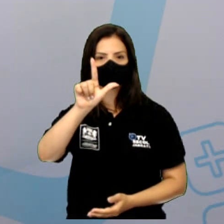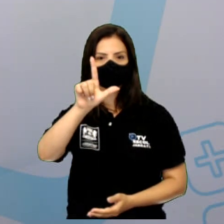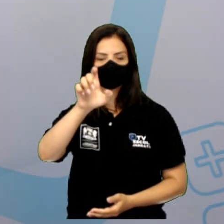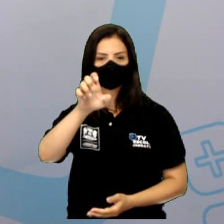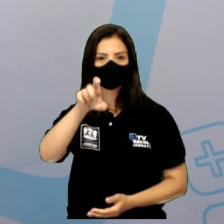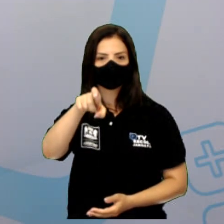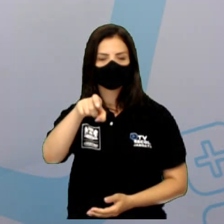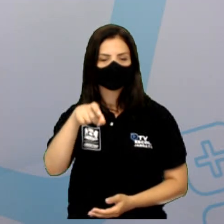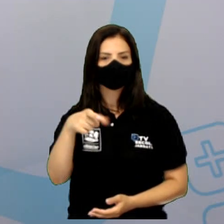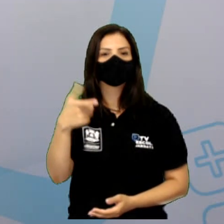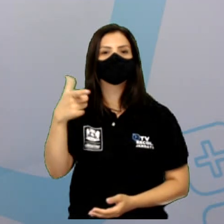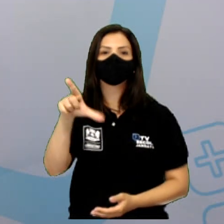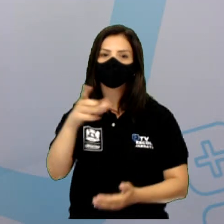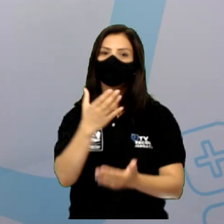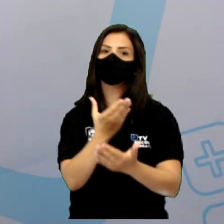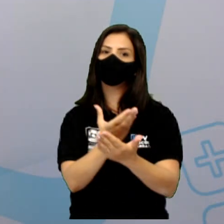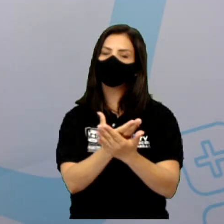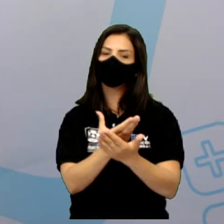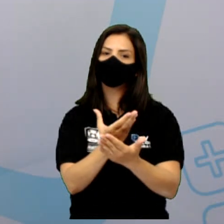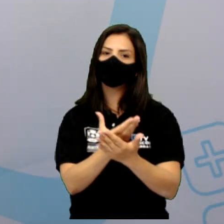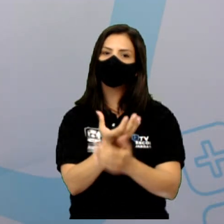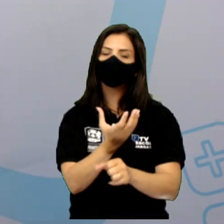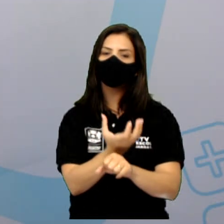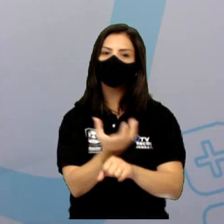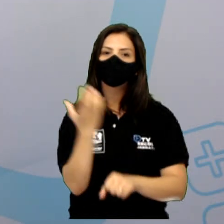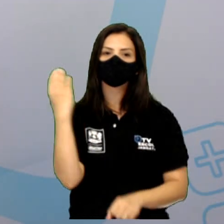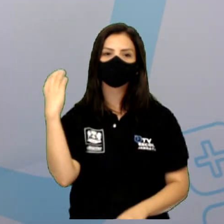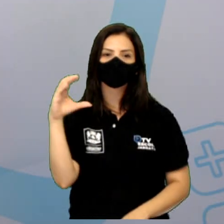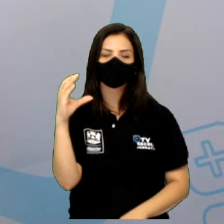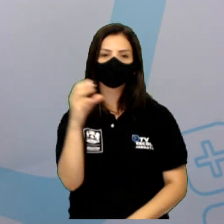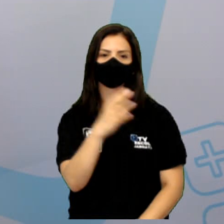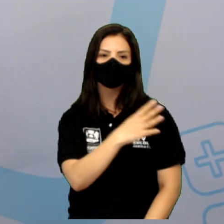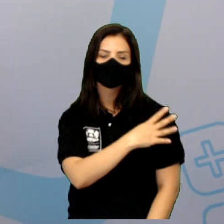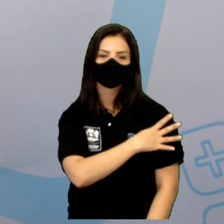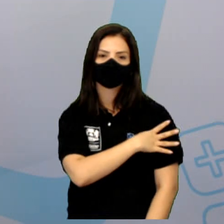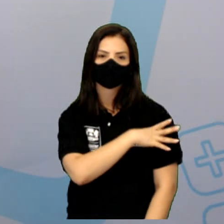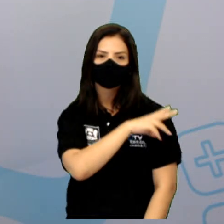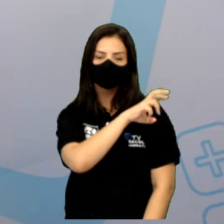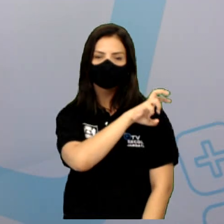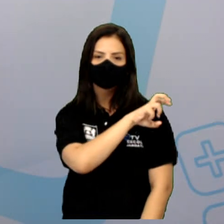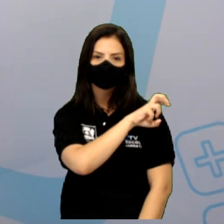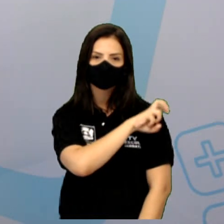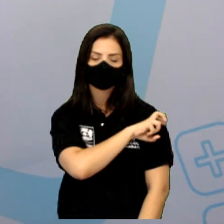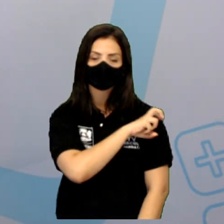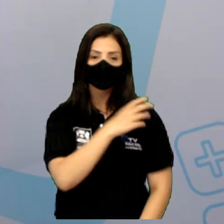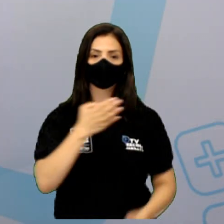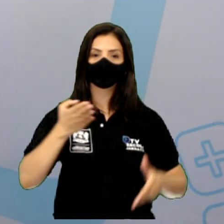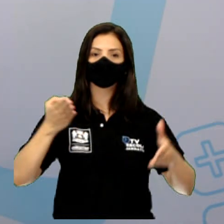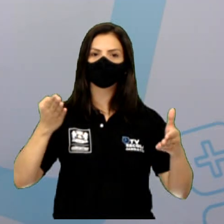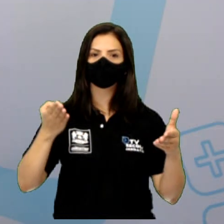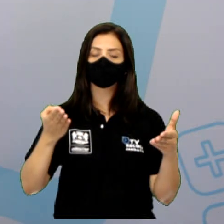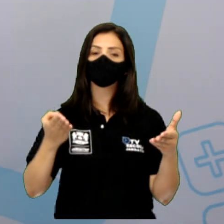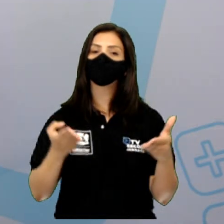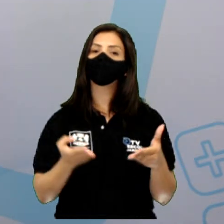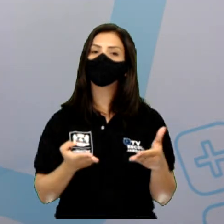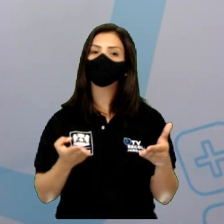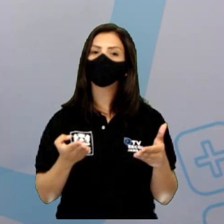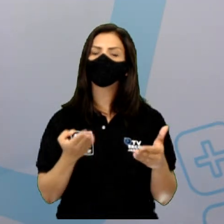uma aula de ciências para os quartos e quintos anos. Hoje vamos